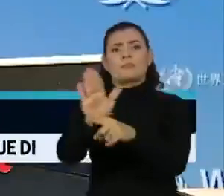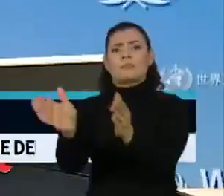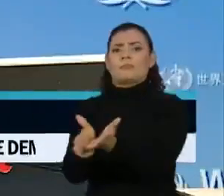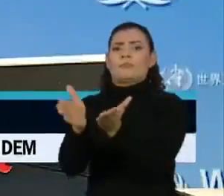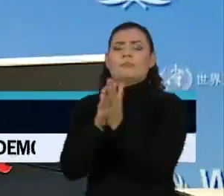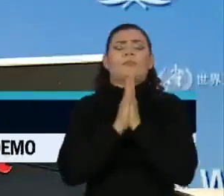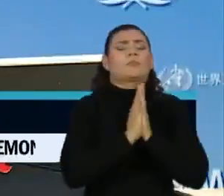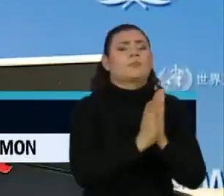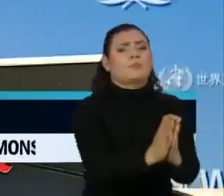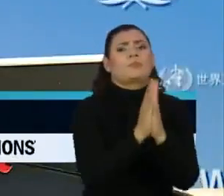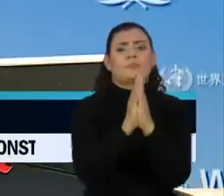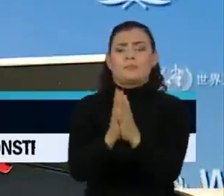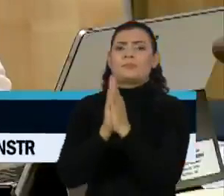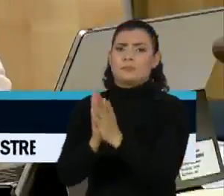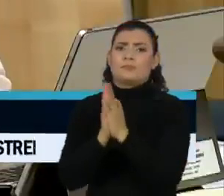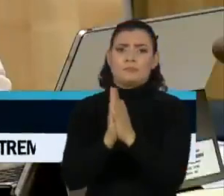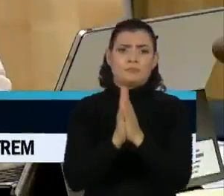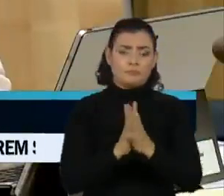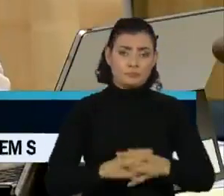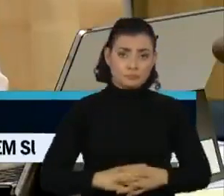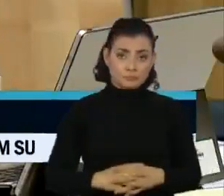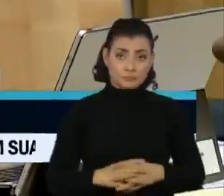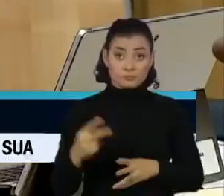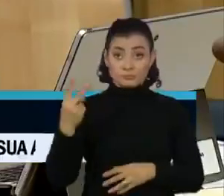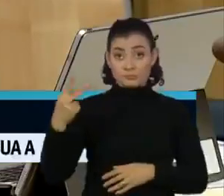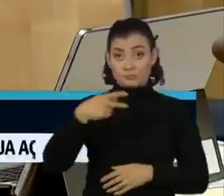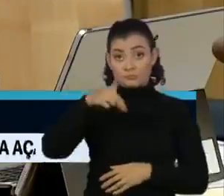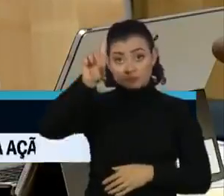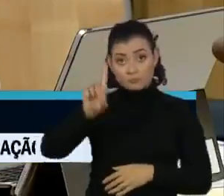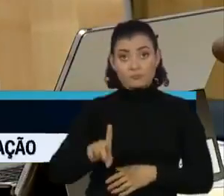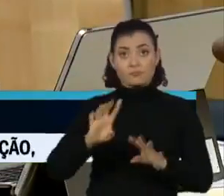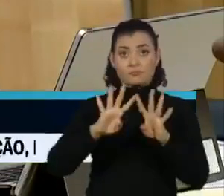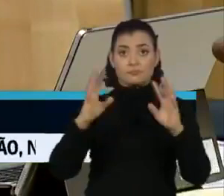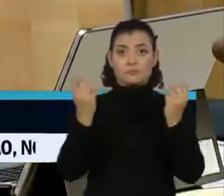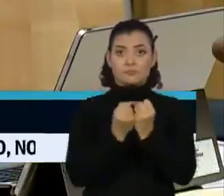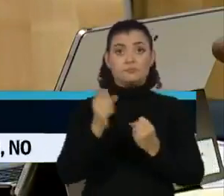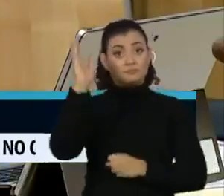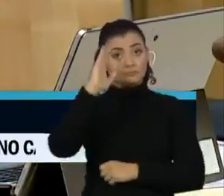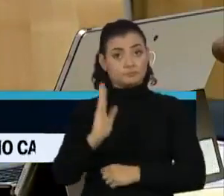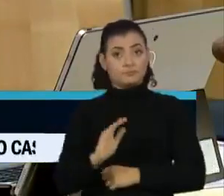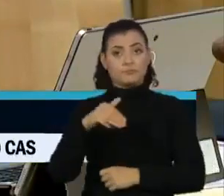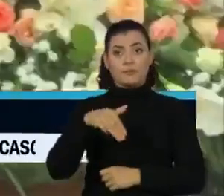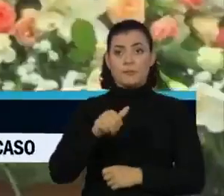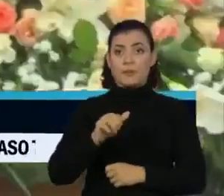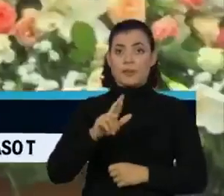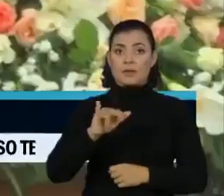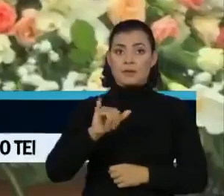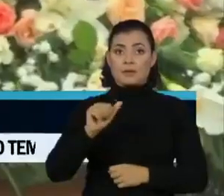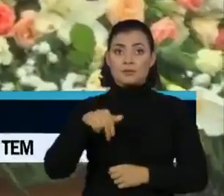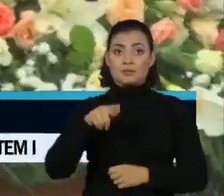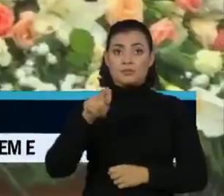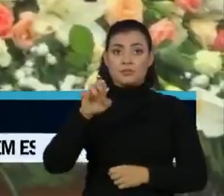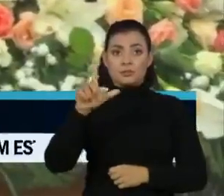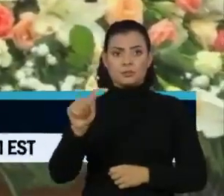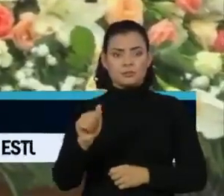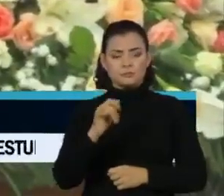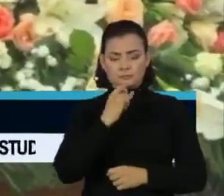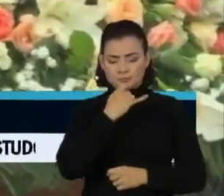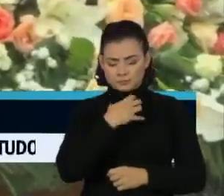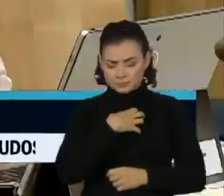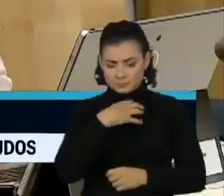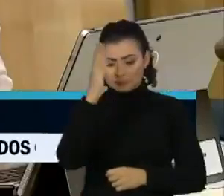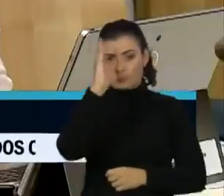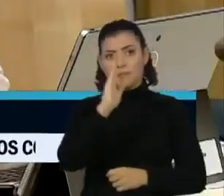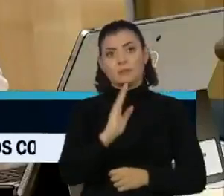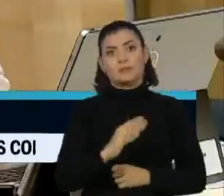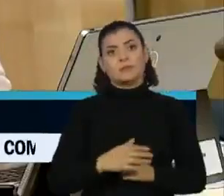mais pobres. A vice-diretora da OMS, a brasileira Mariângela Simões, lamentou a situação do